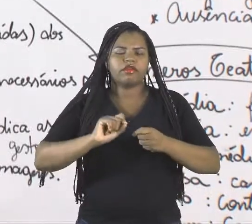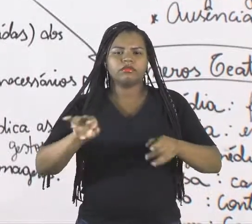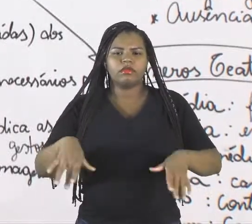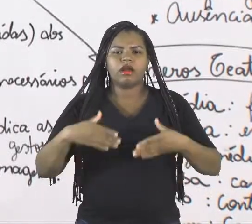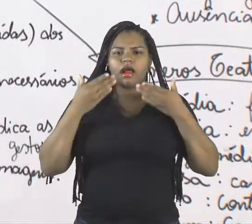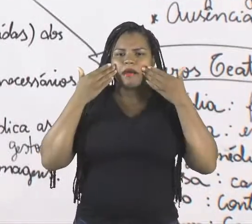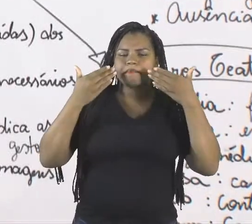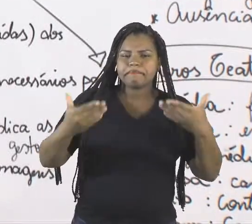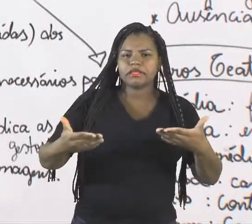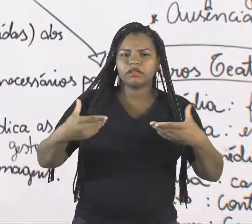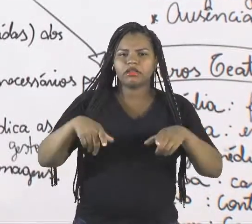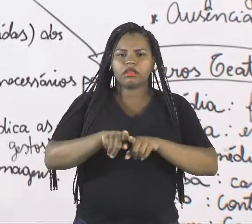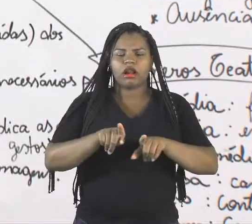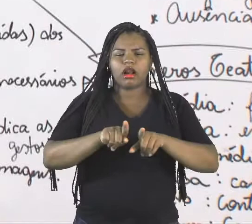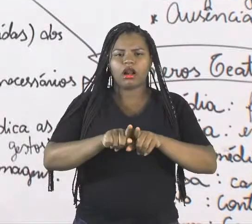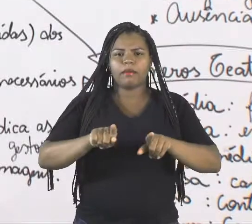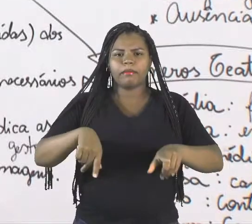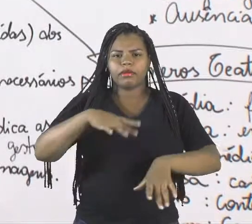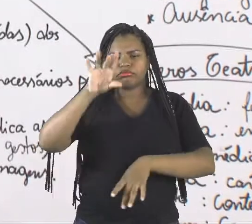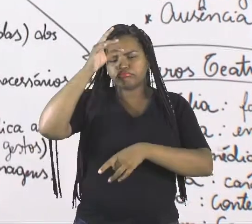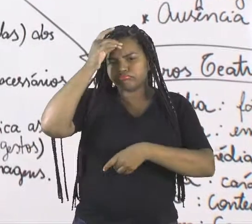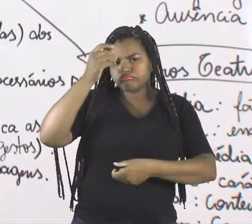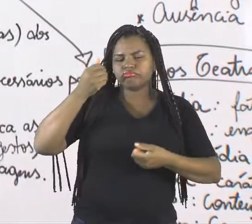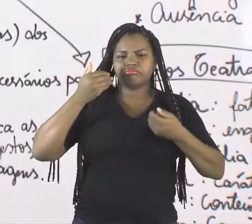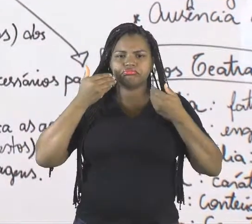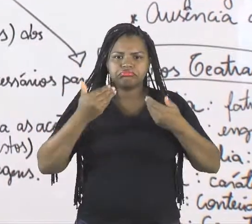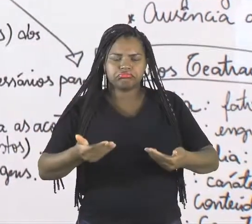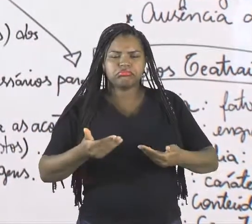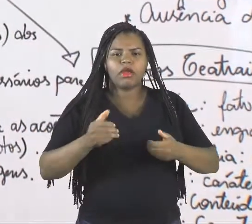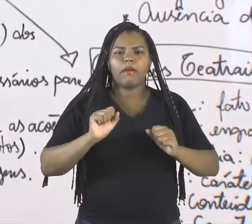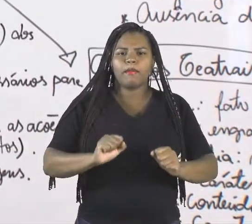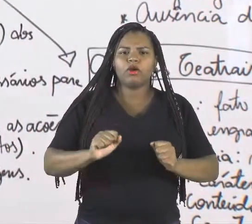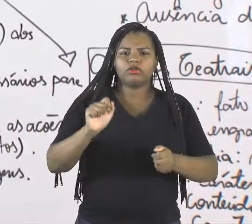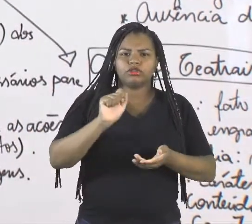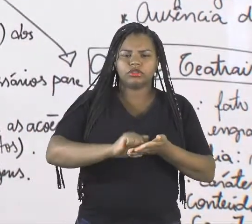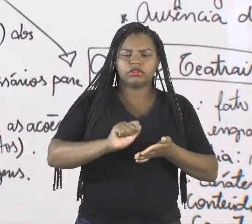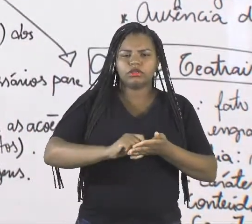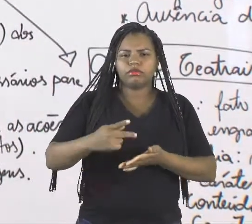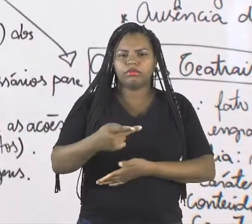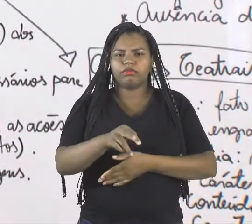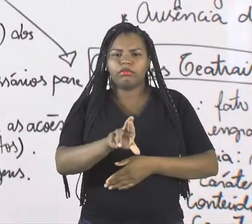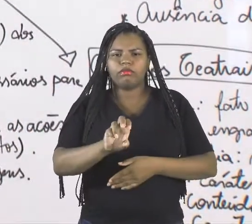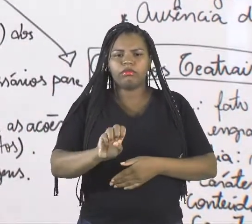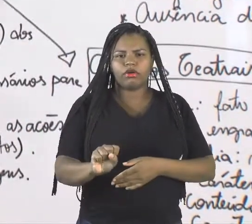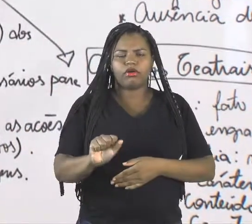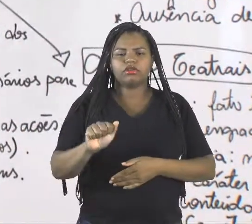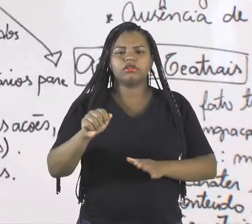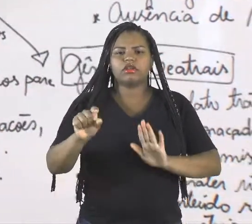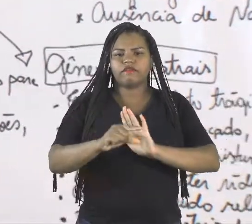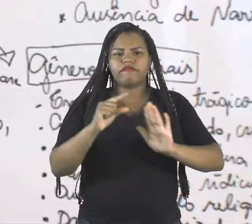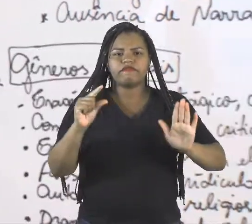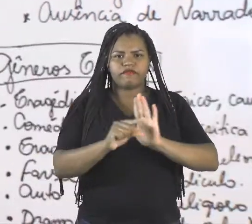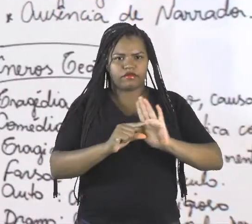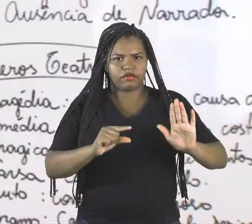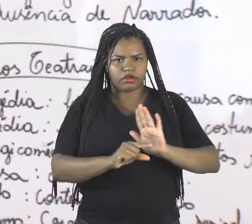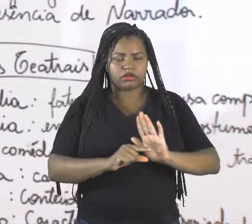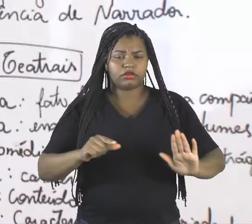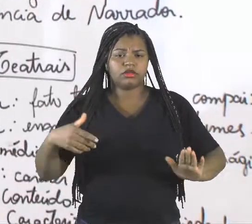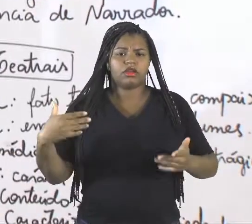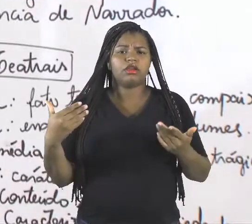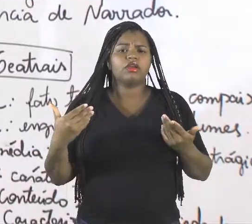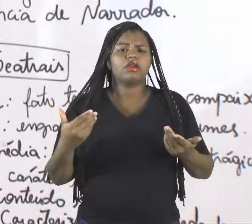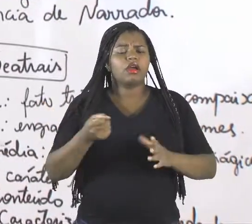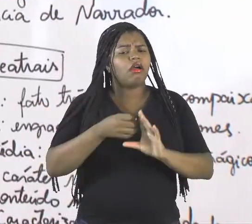dramatizados. Podem ser escritos em prosa e em versos. Tá? Quais são as características?